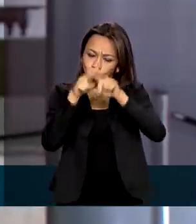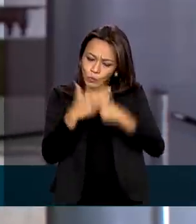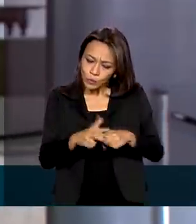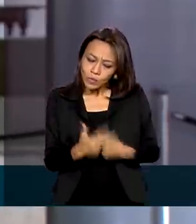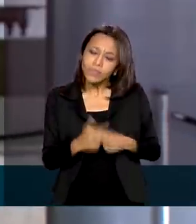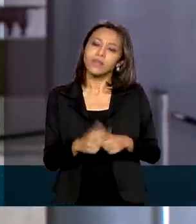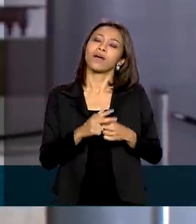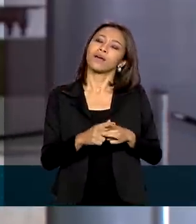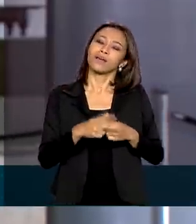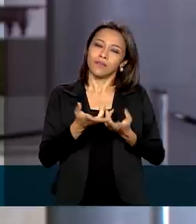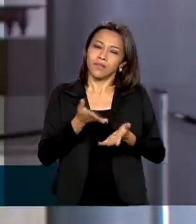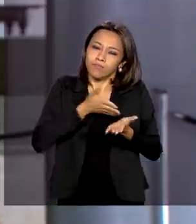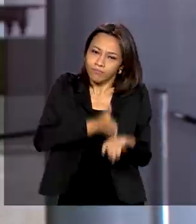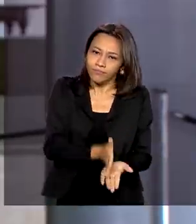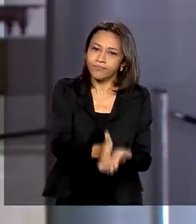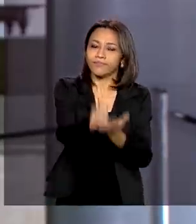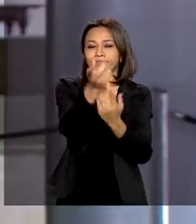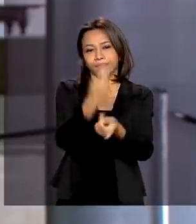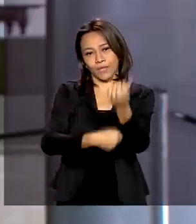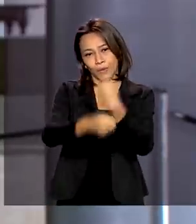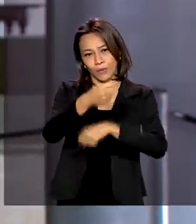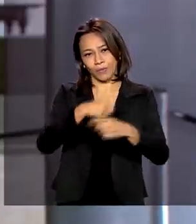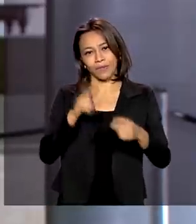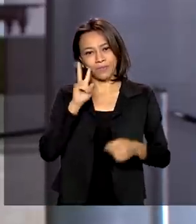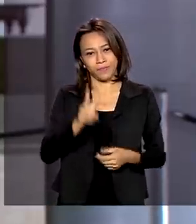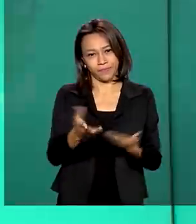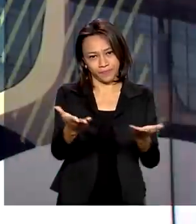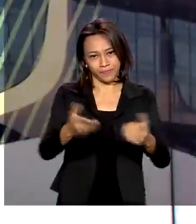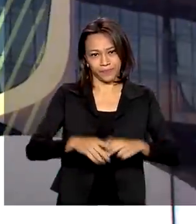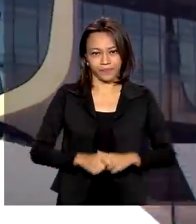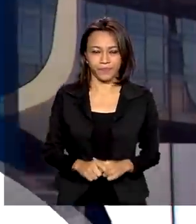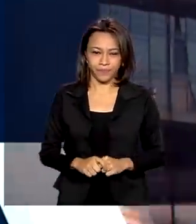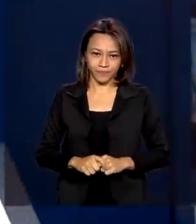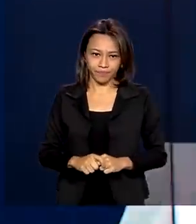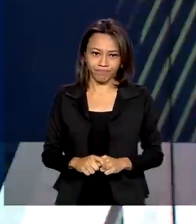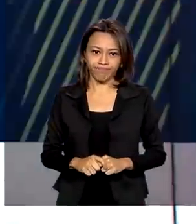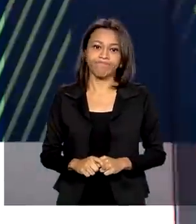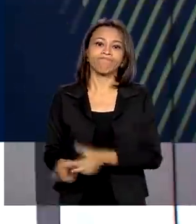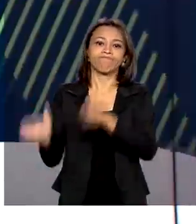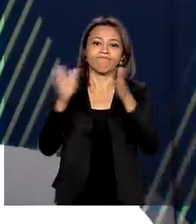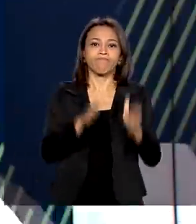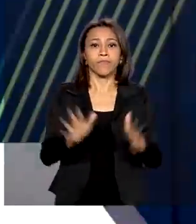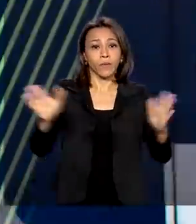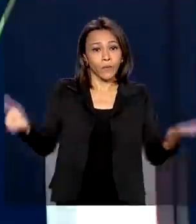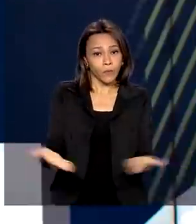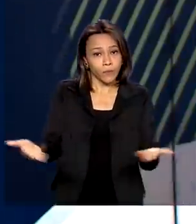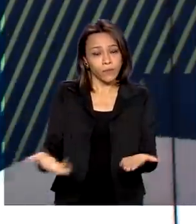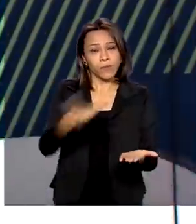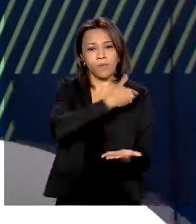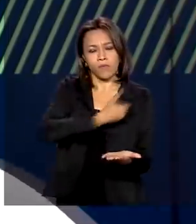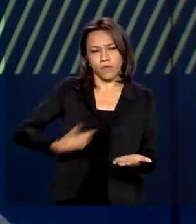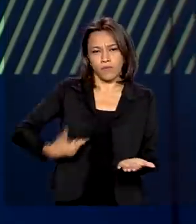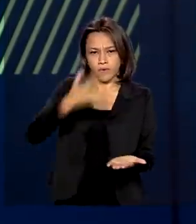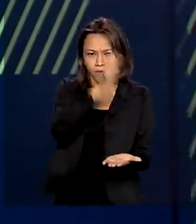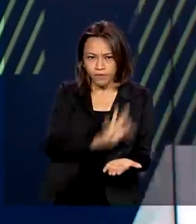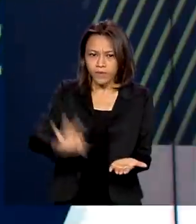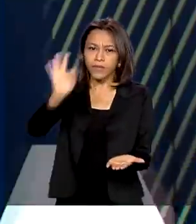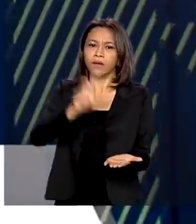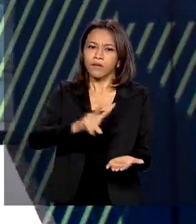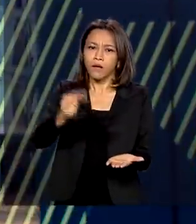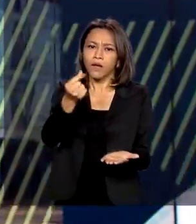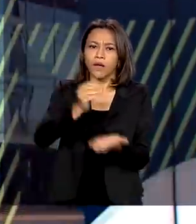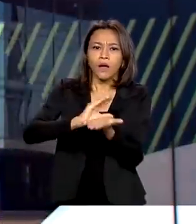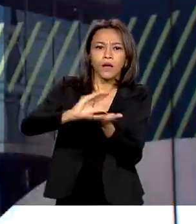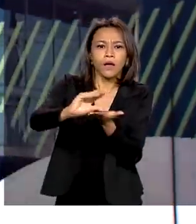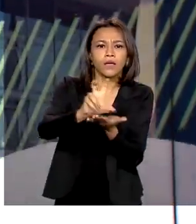economia nos trilhos. Selma Dias para o governo agora. A partir de hoje, o governo federal vai destinar R$